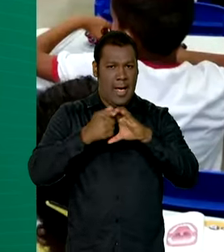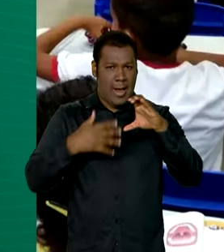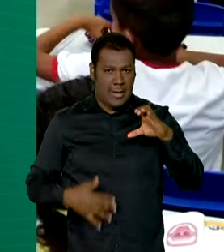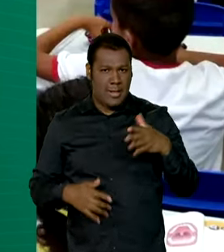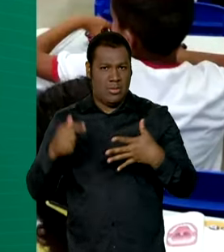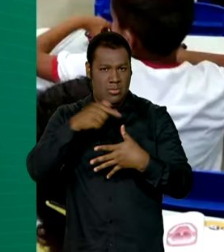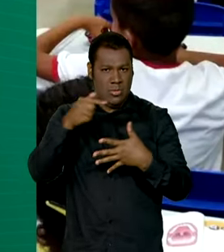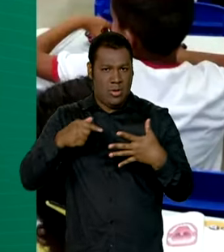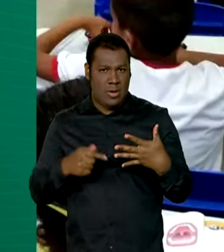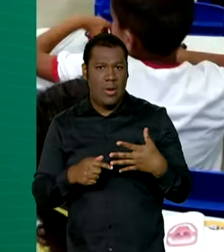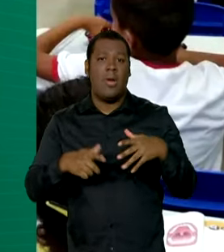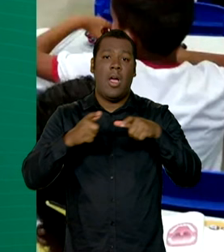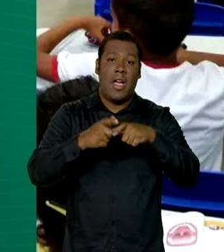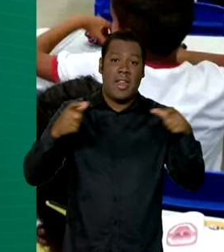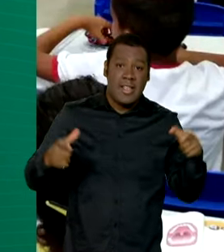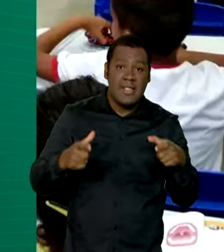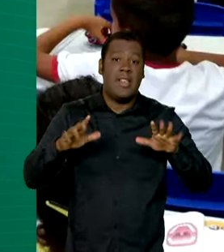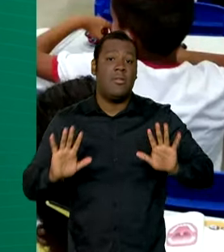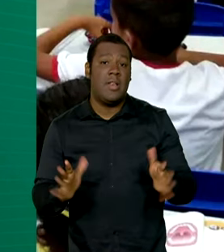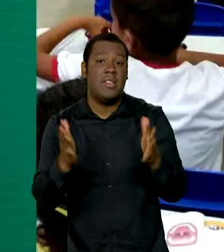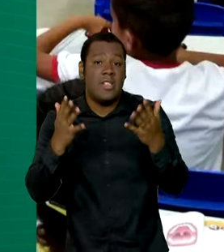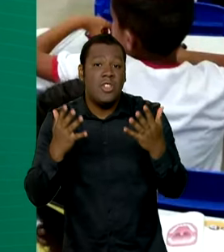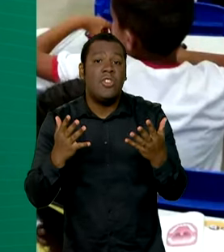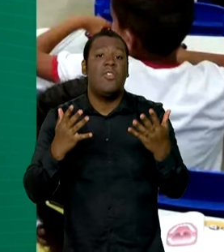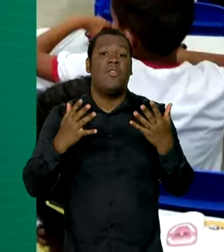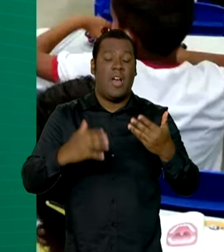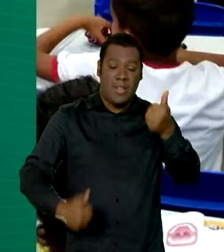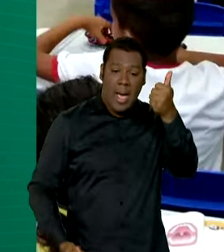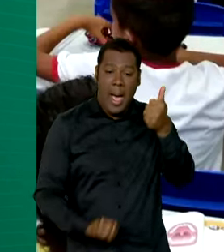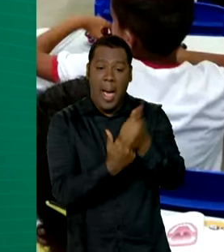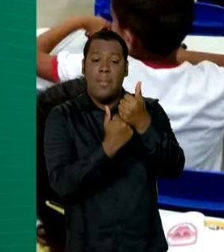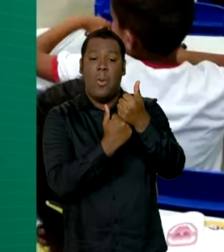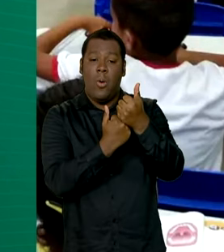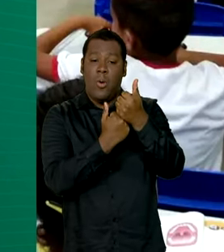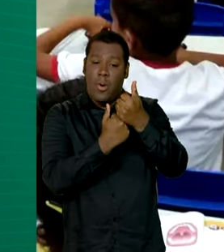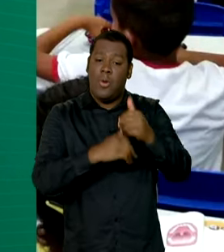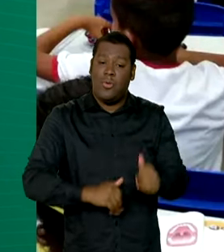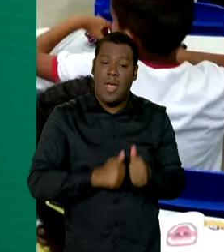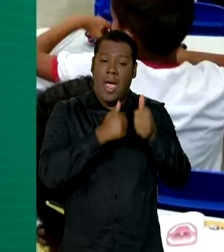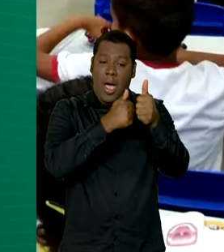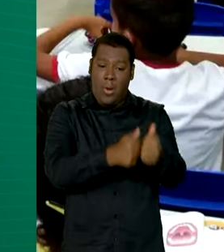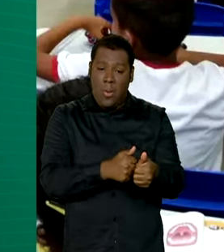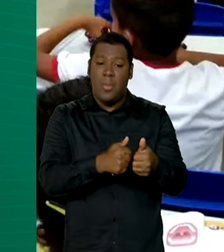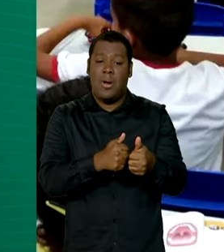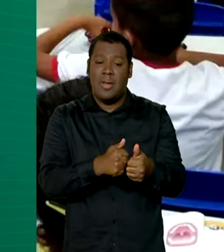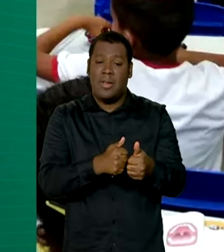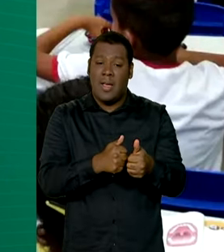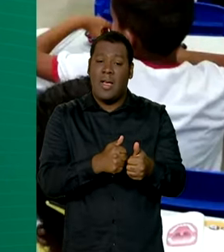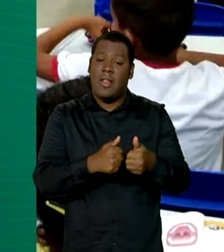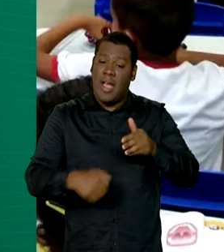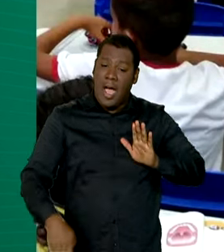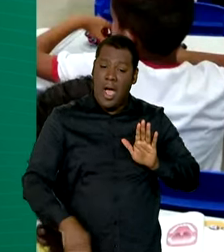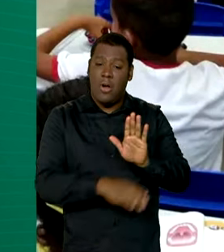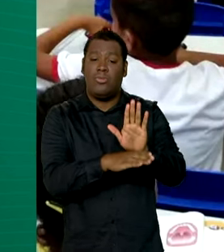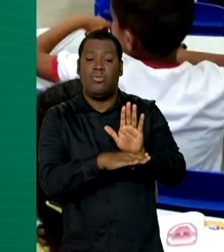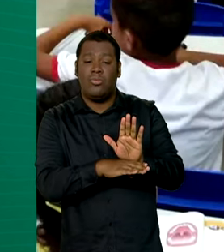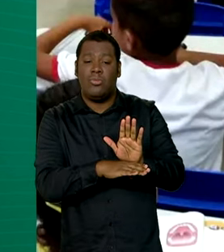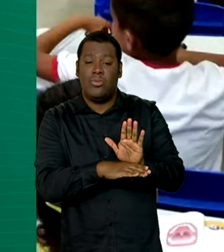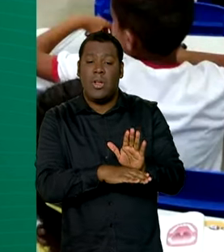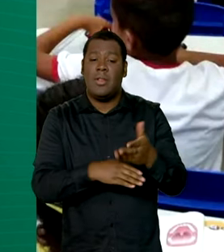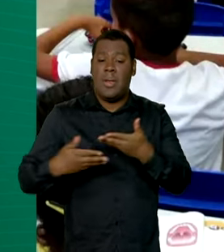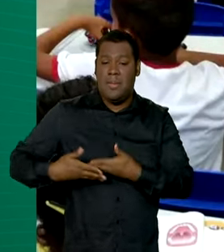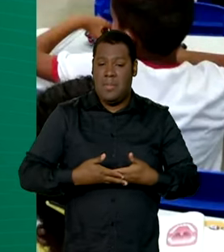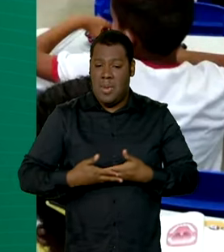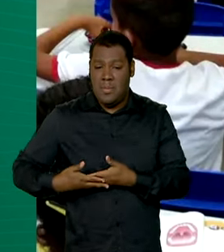Ampliar, formar, fomentar, entrelaçar e acompanhar, buscando a formação integral de